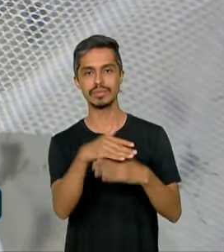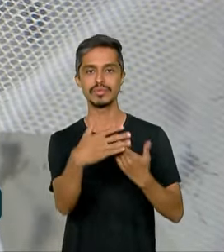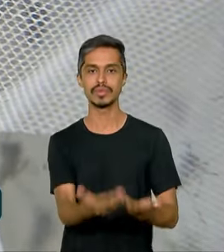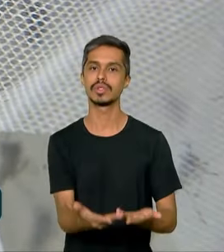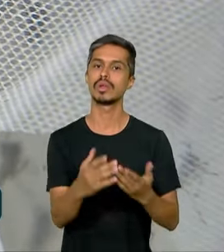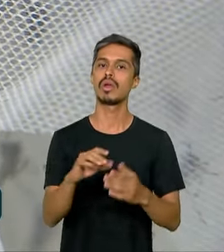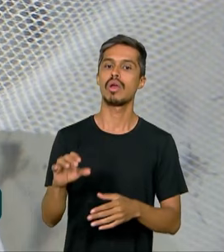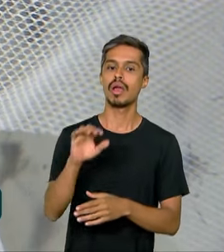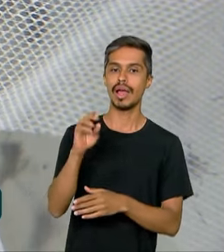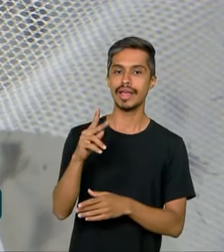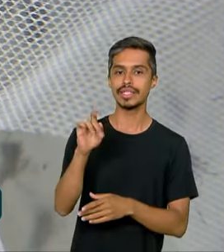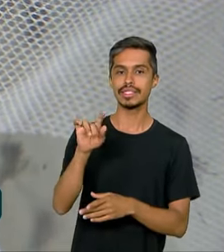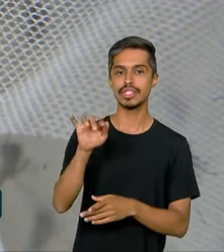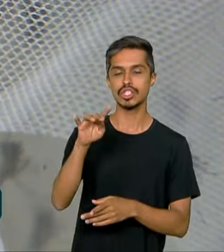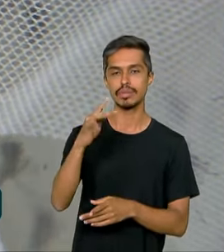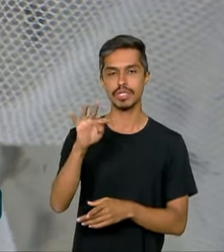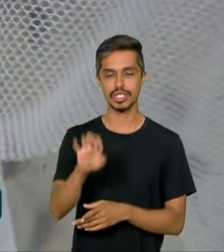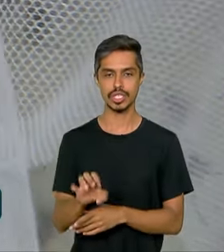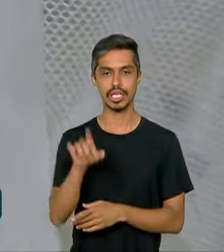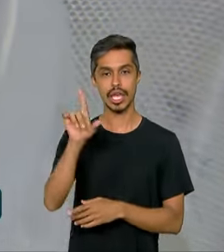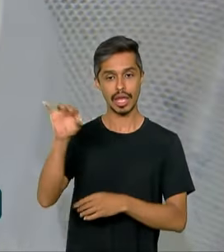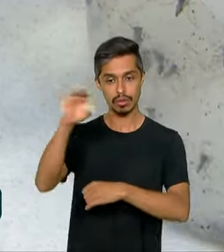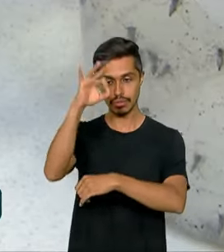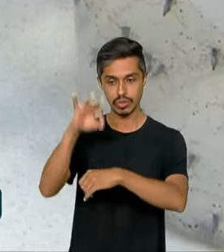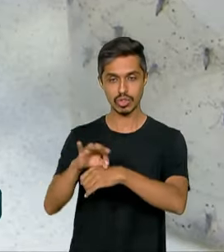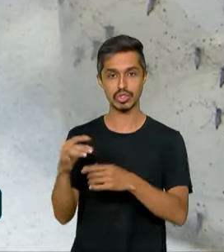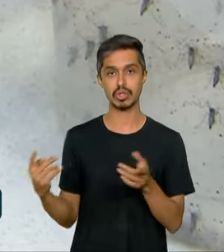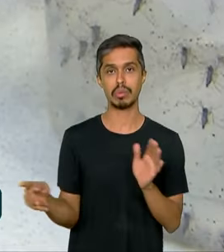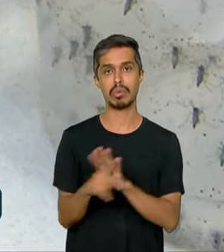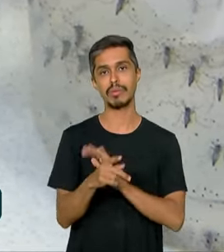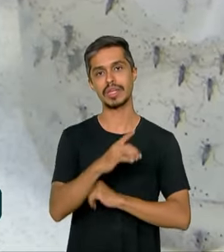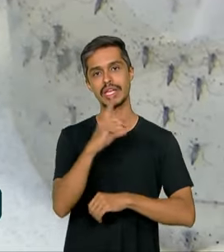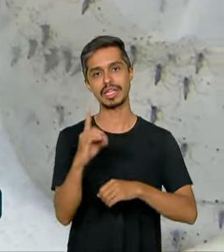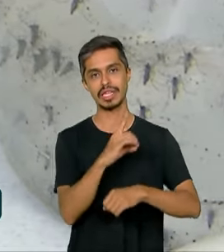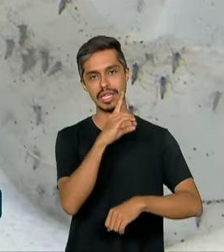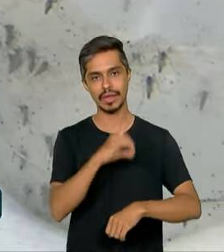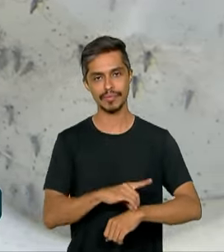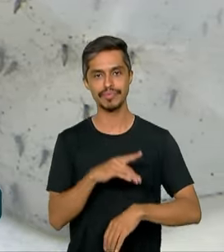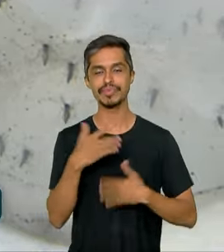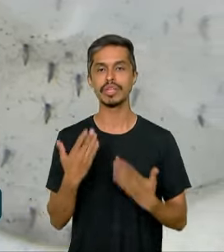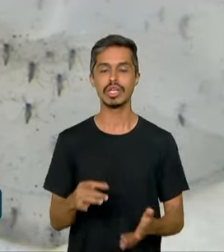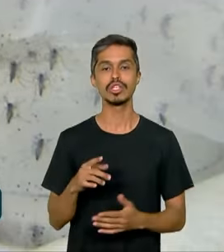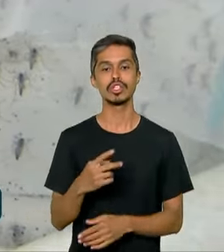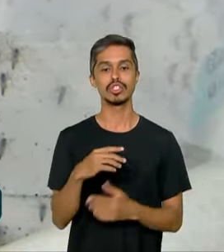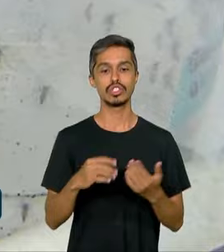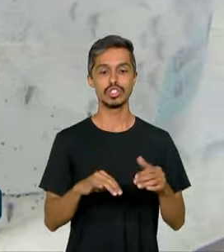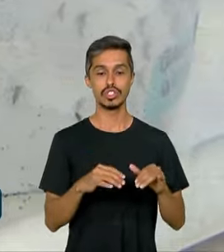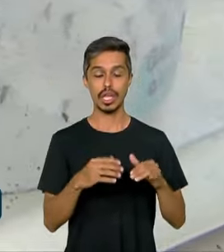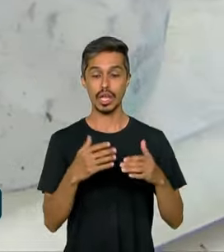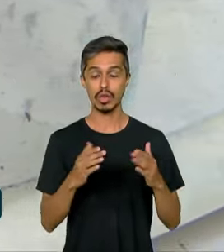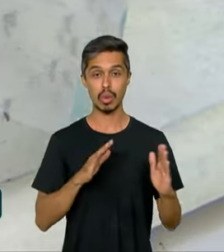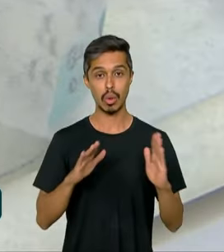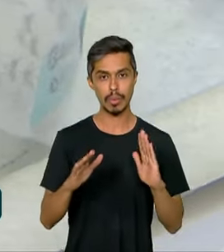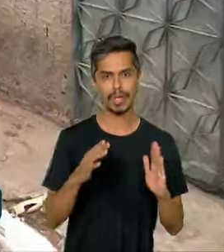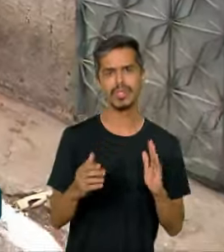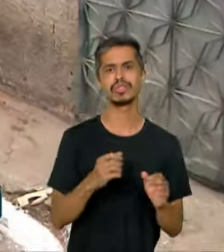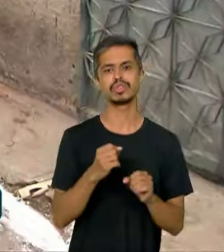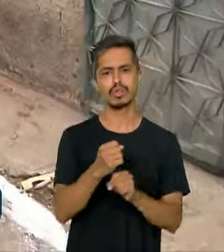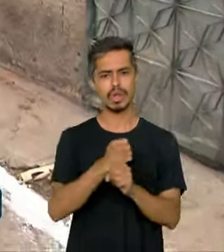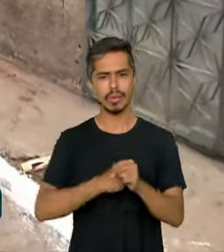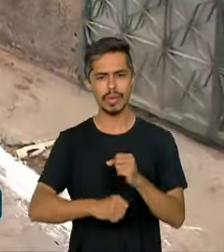aegypti é também conhecido como mosquito da dengue. De julho de 2023 a janeiro de 2024,